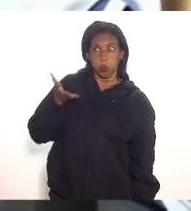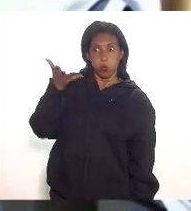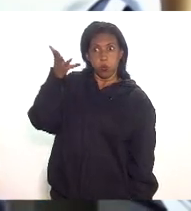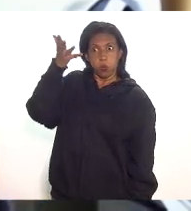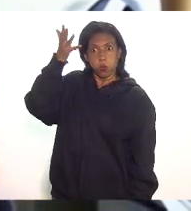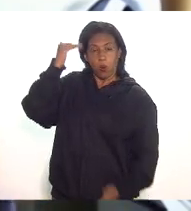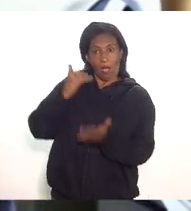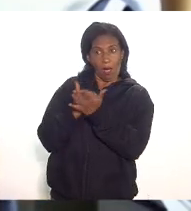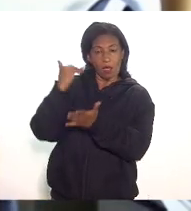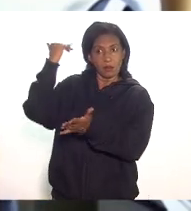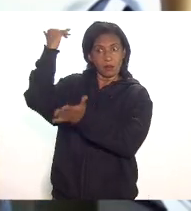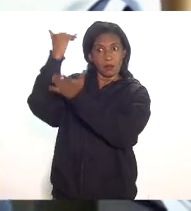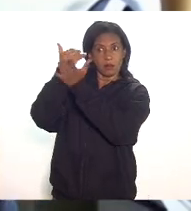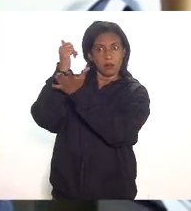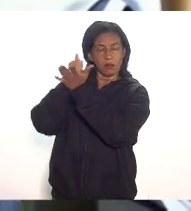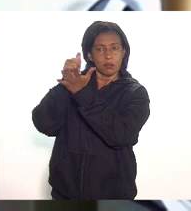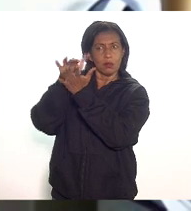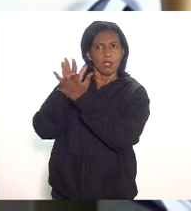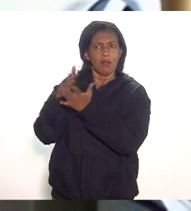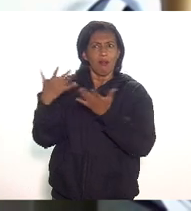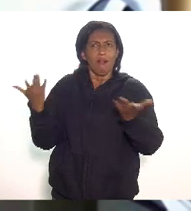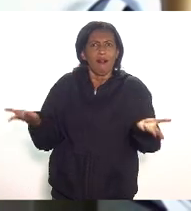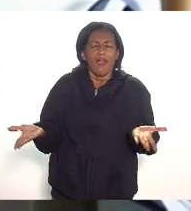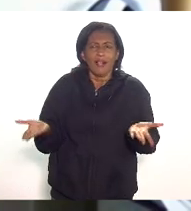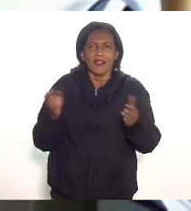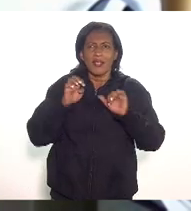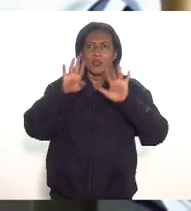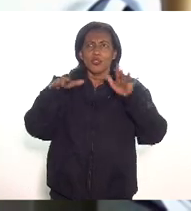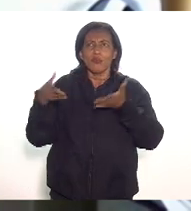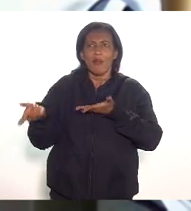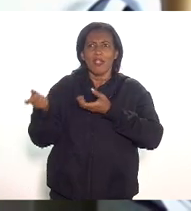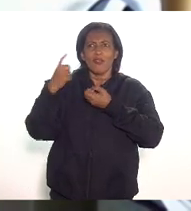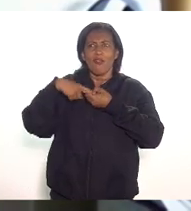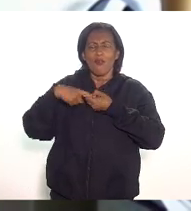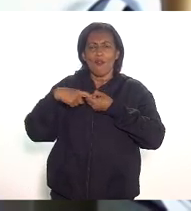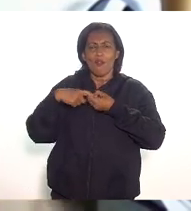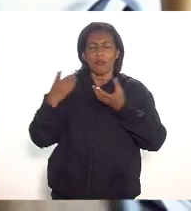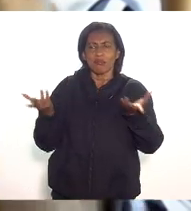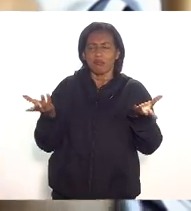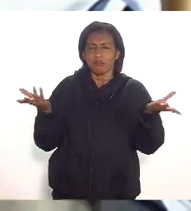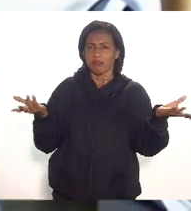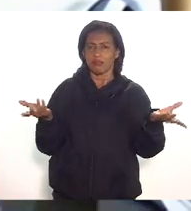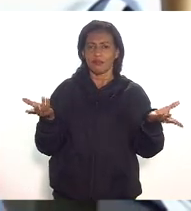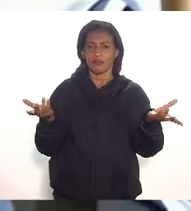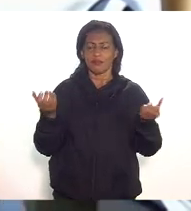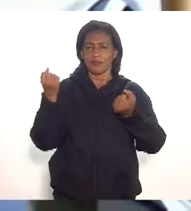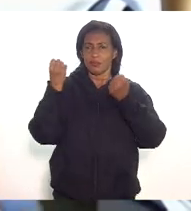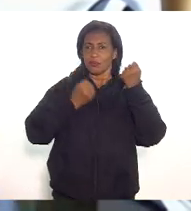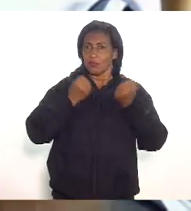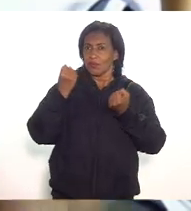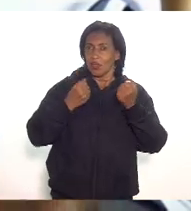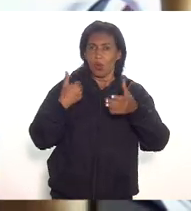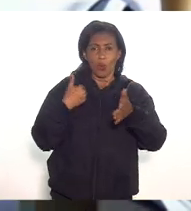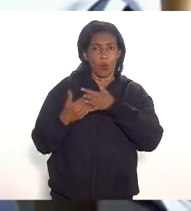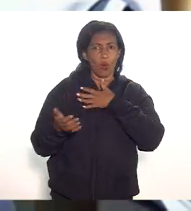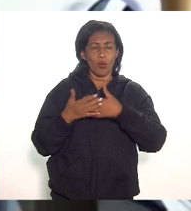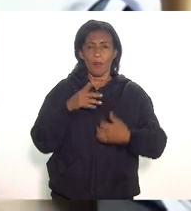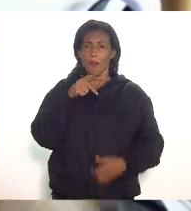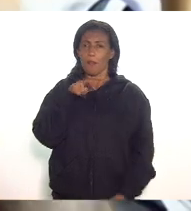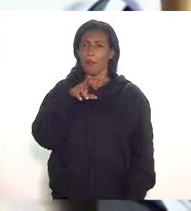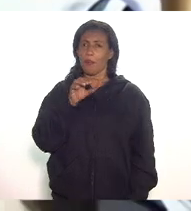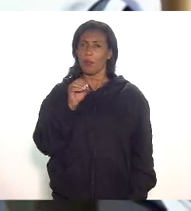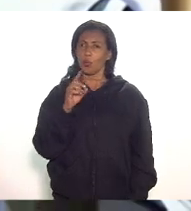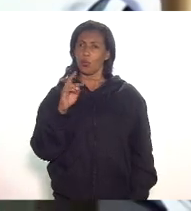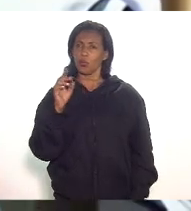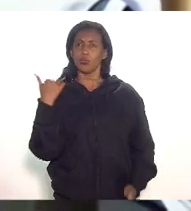inflação acumulada então cadê esse benefício para retornar eu peguei o exemplo de um carro mas isso para qualquer produto eu